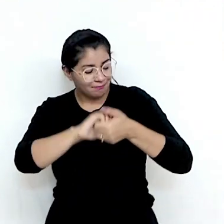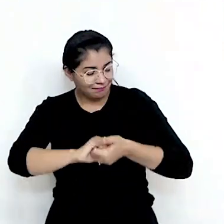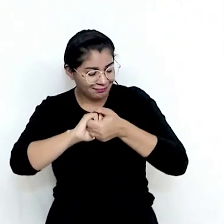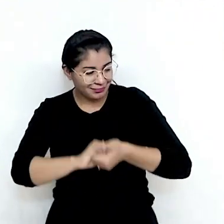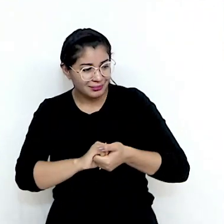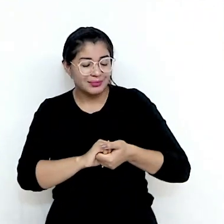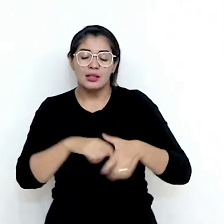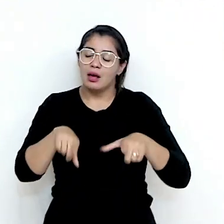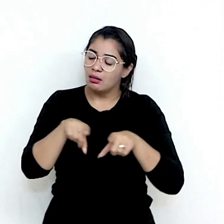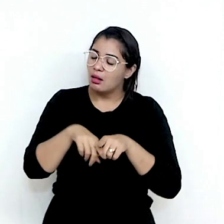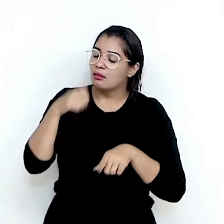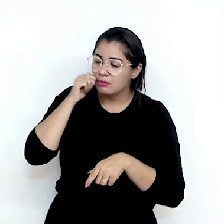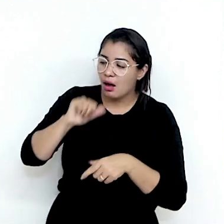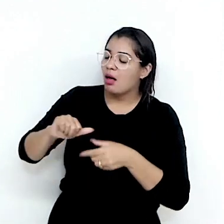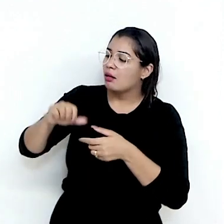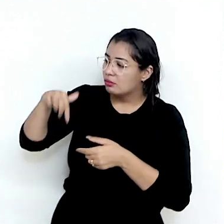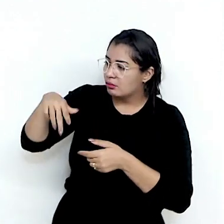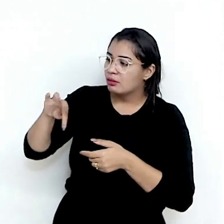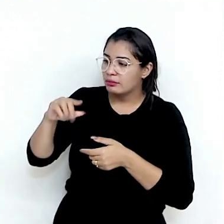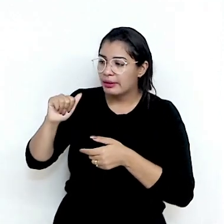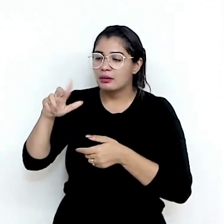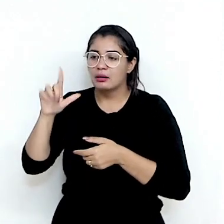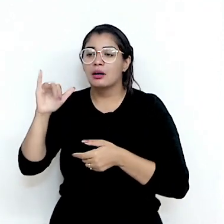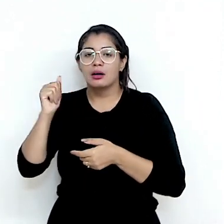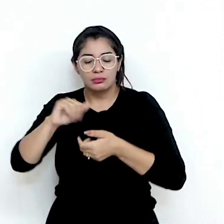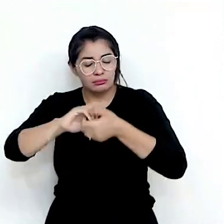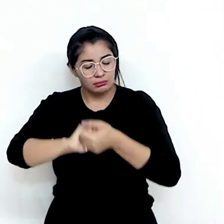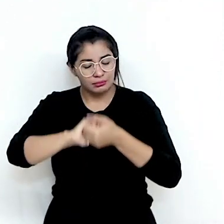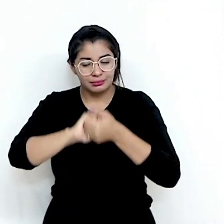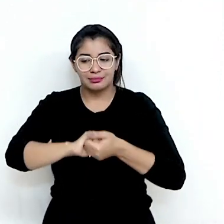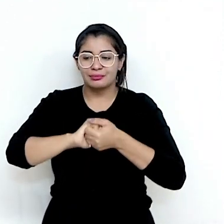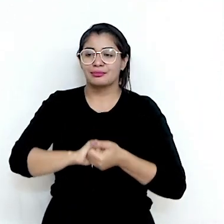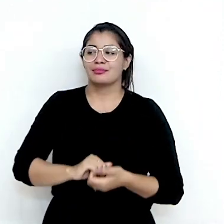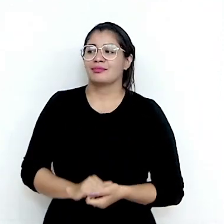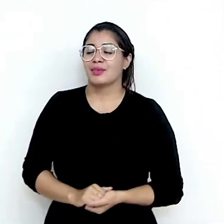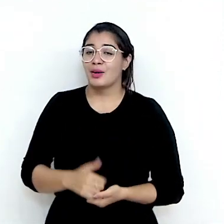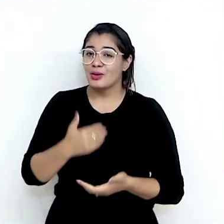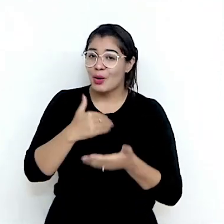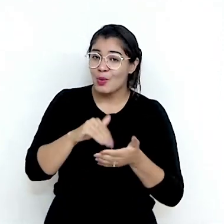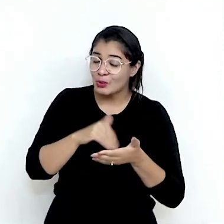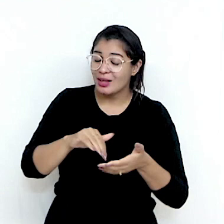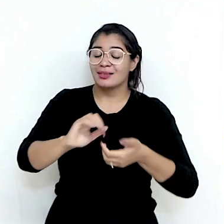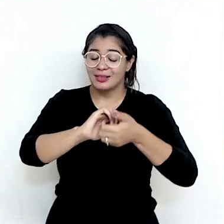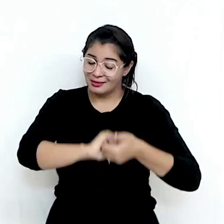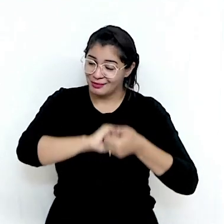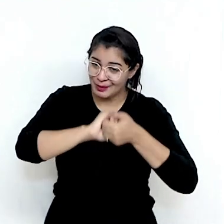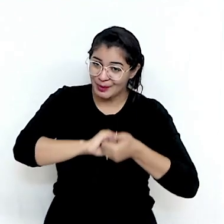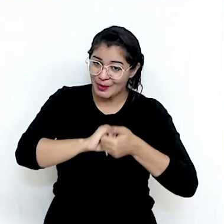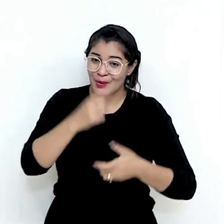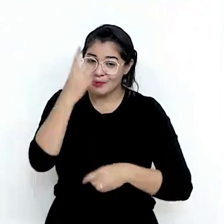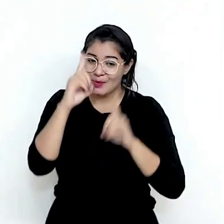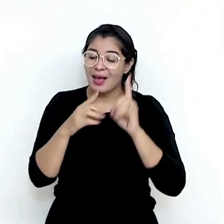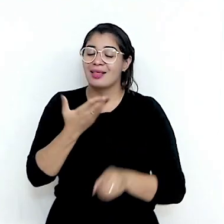do Chile, Natália Lopes, gerente do projeto Humble, Patrício Rey, gerente geral de Desarrollo no